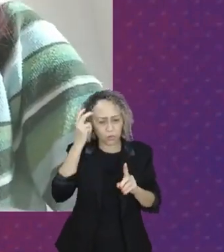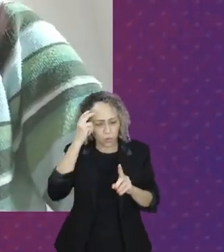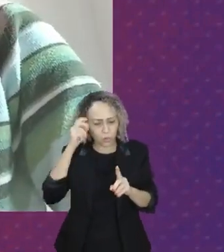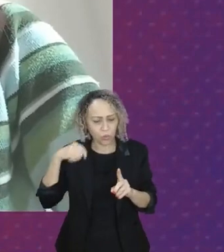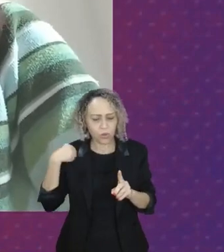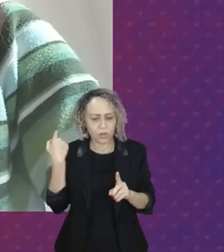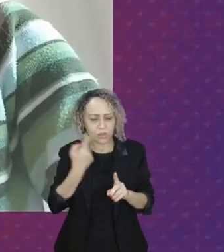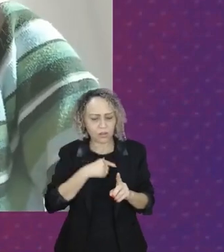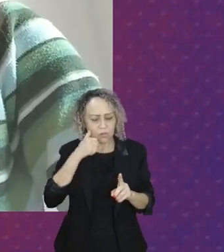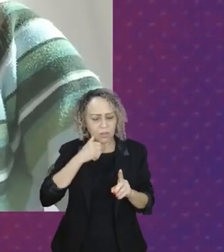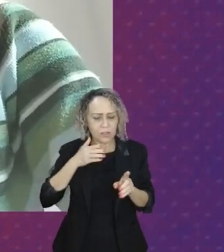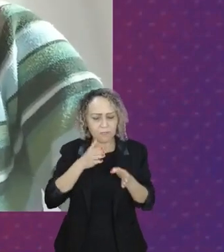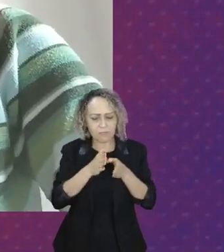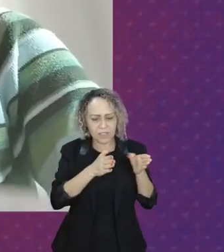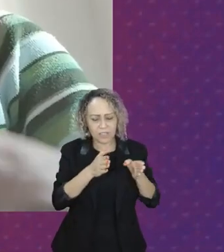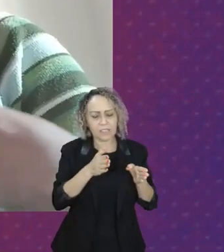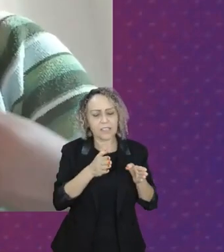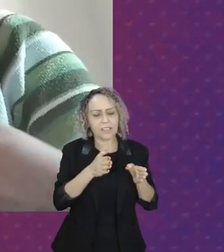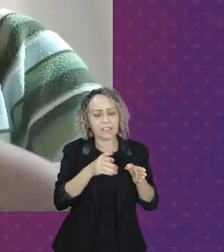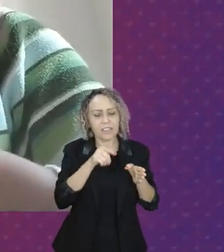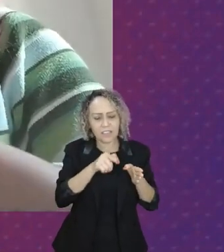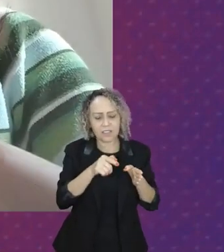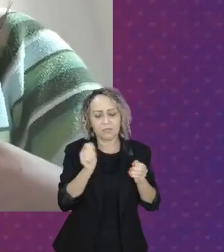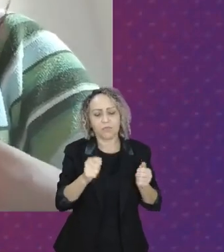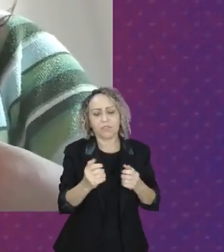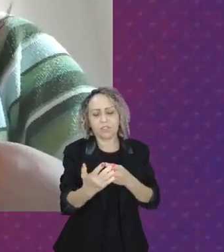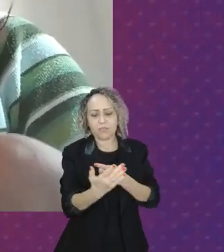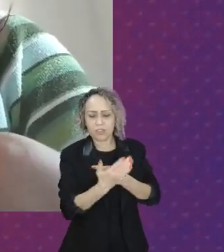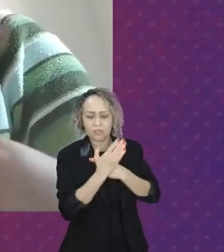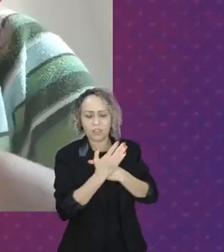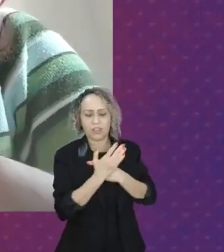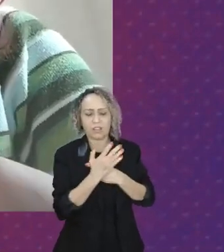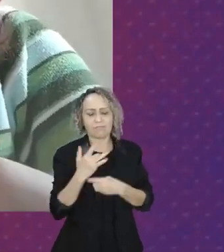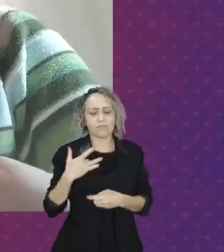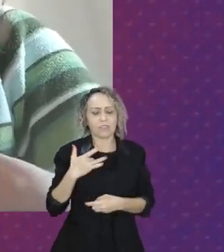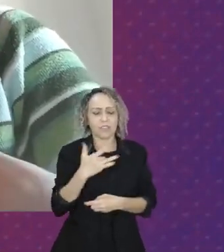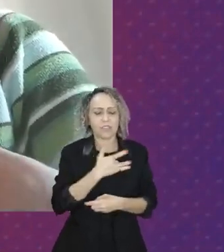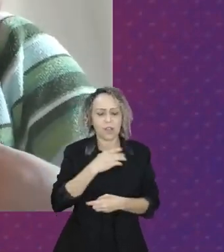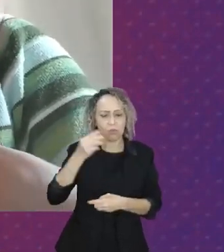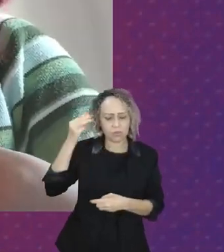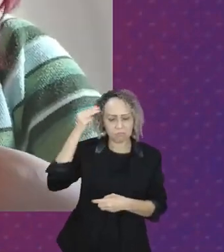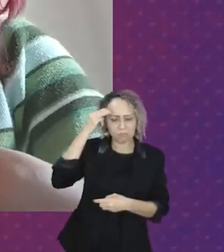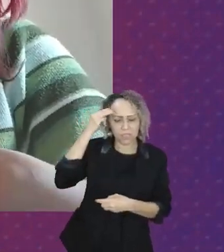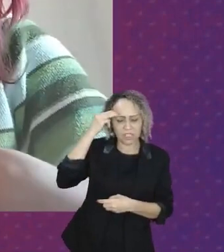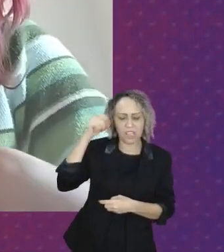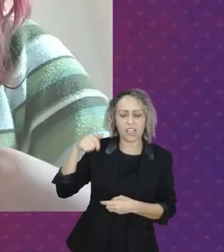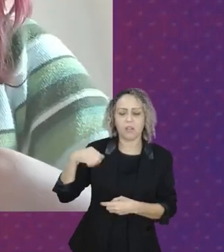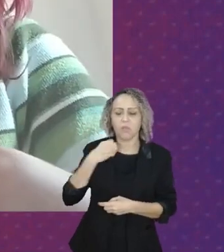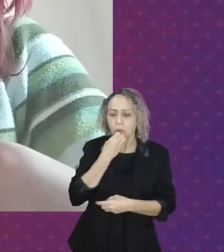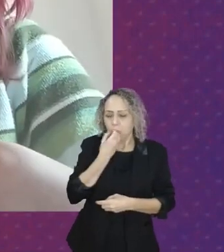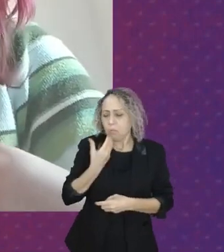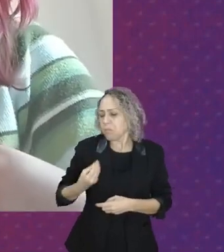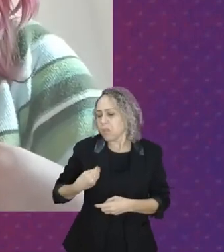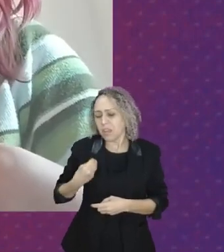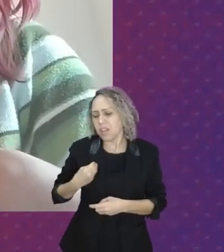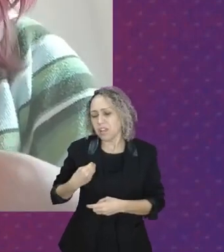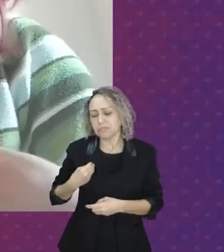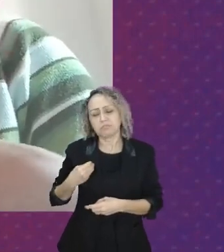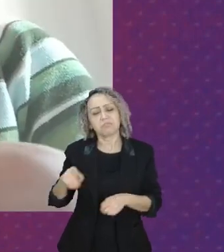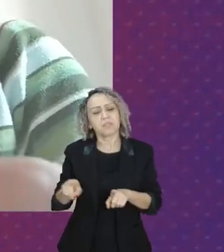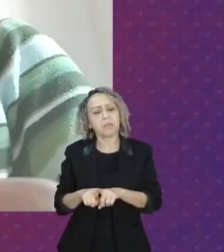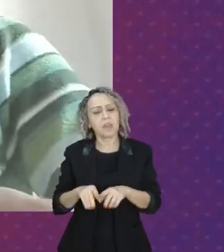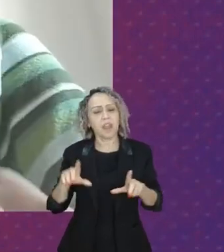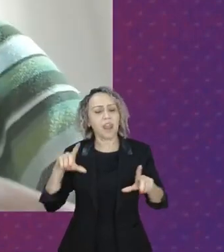podem auxiliar a nossa saúde mental, o nosso bem-estar e a proporção de lazer e alegria.